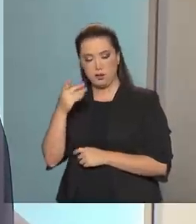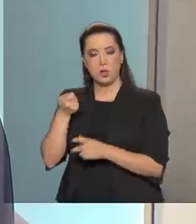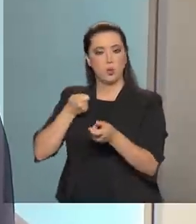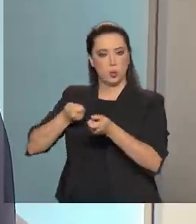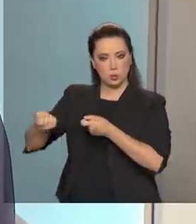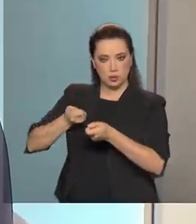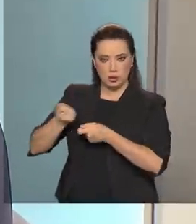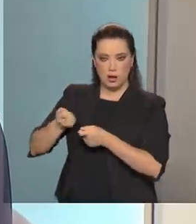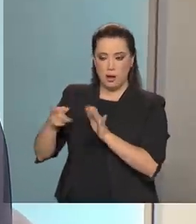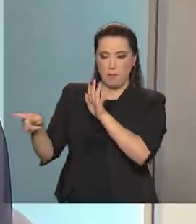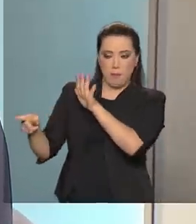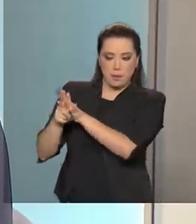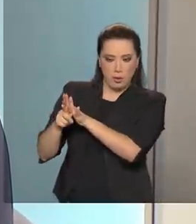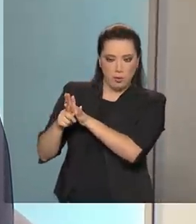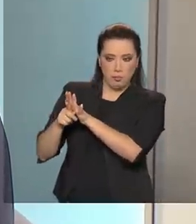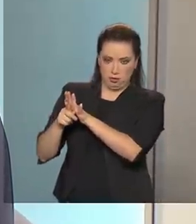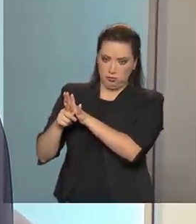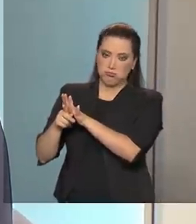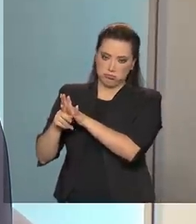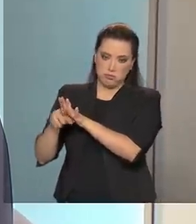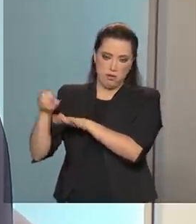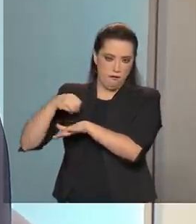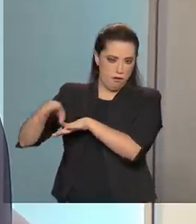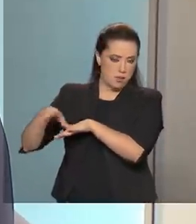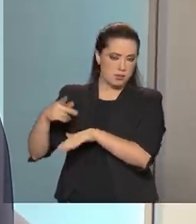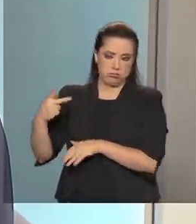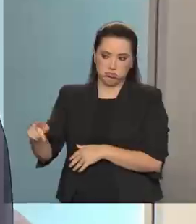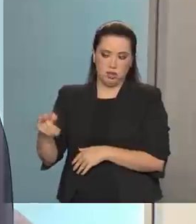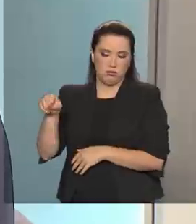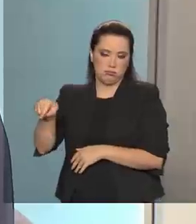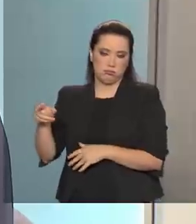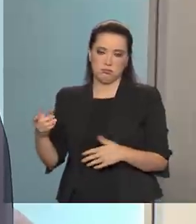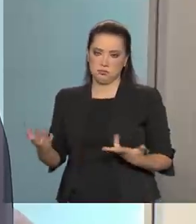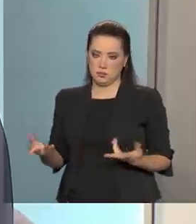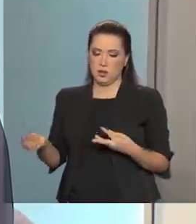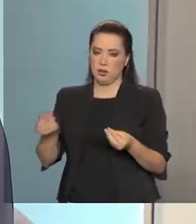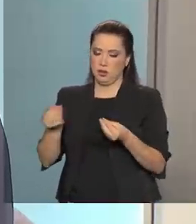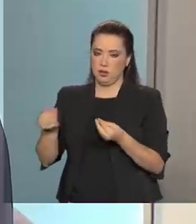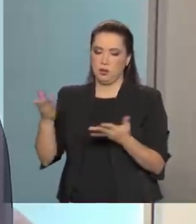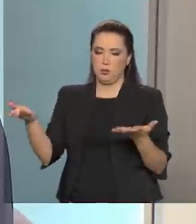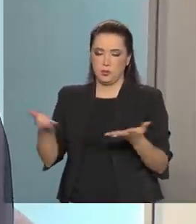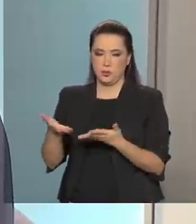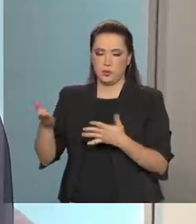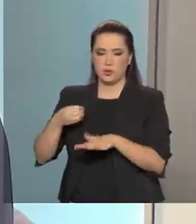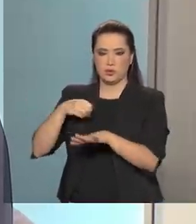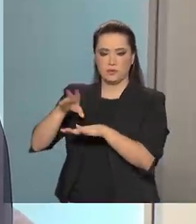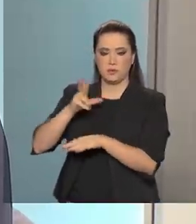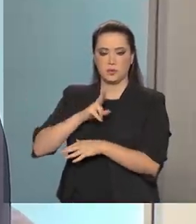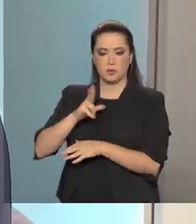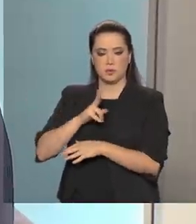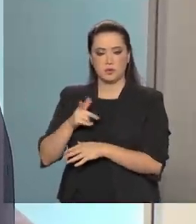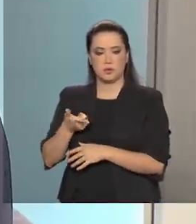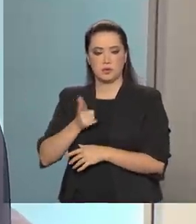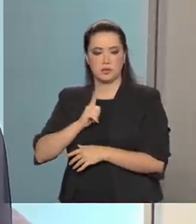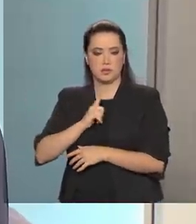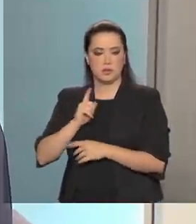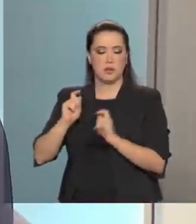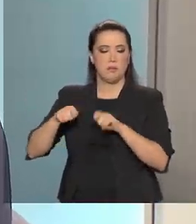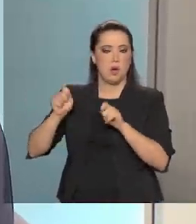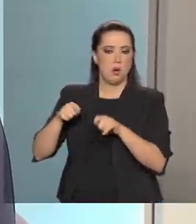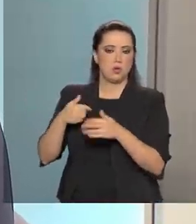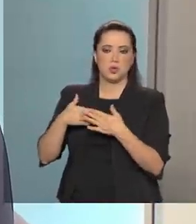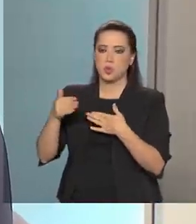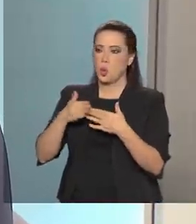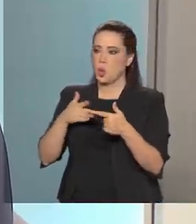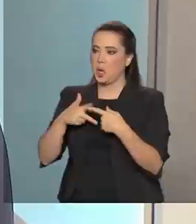ele pode exigir da empresa saber como que estão sendo tratados seus dados pessoais, ele pode vir a fazer